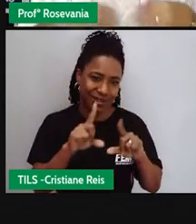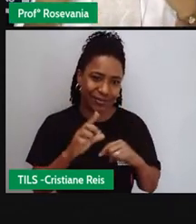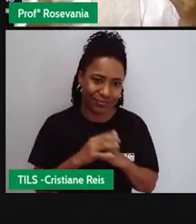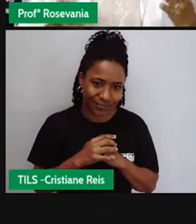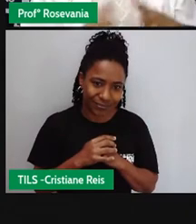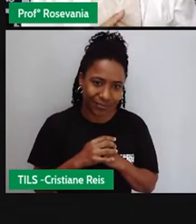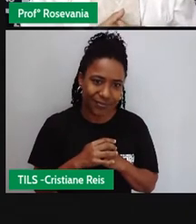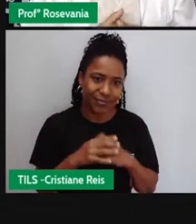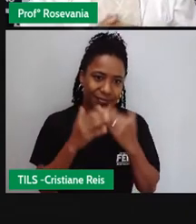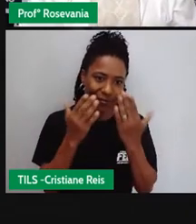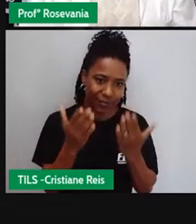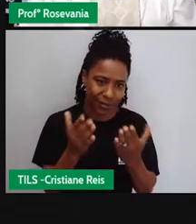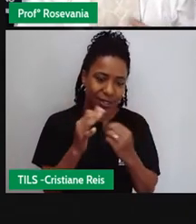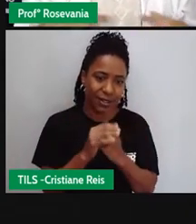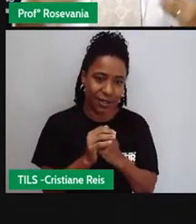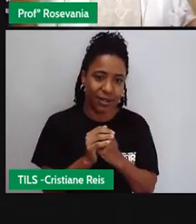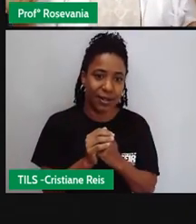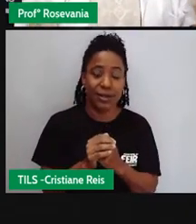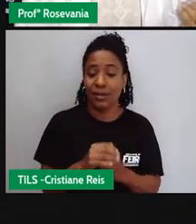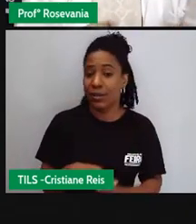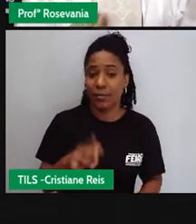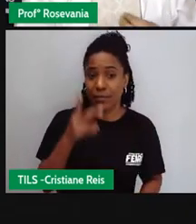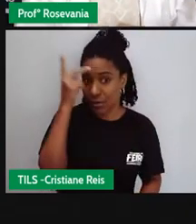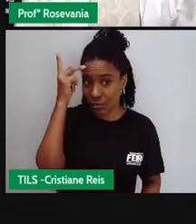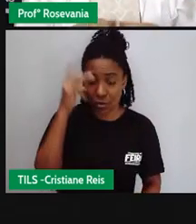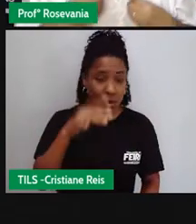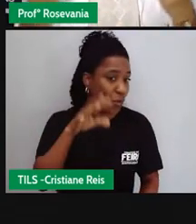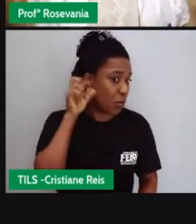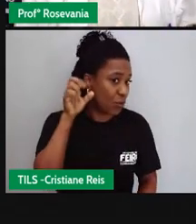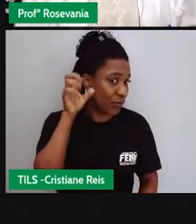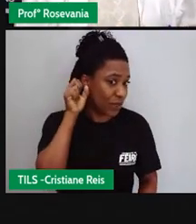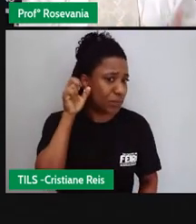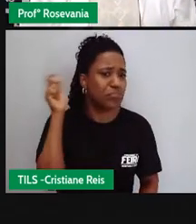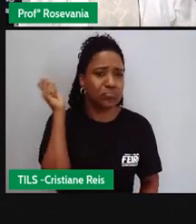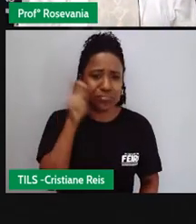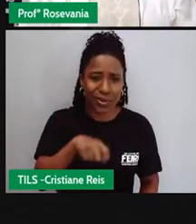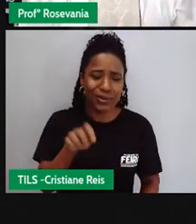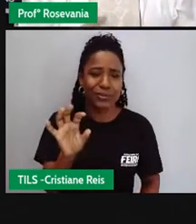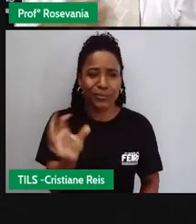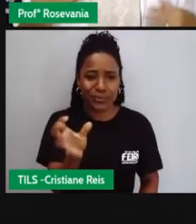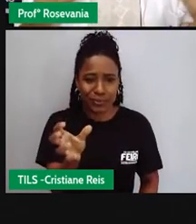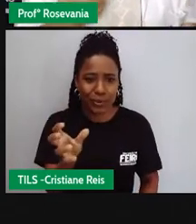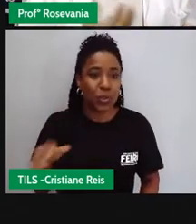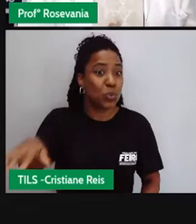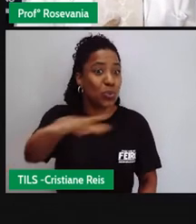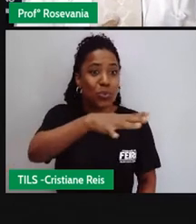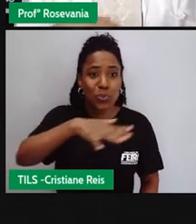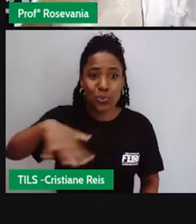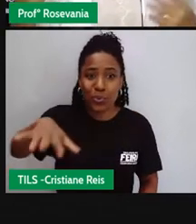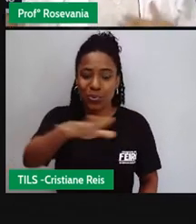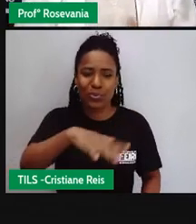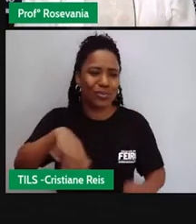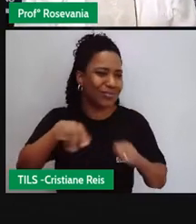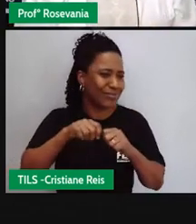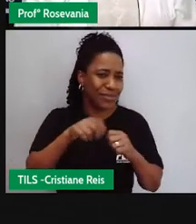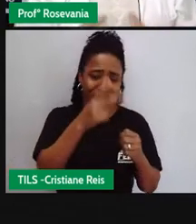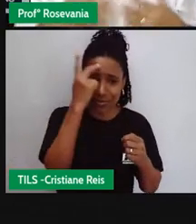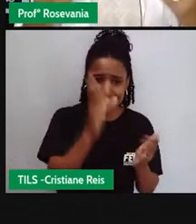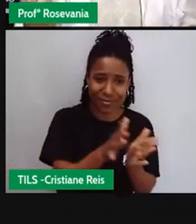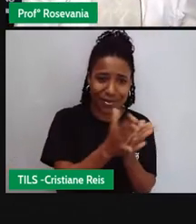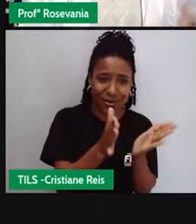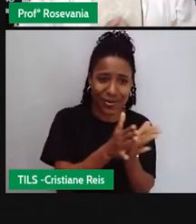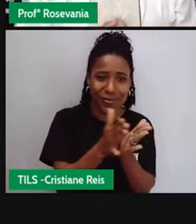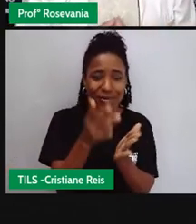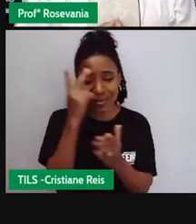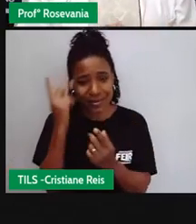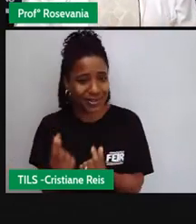habilidade a capacidade de poder ouvir e aí consequentemente era bem mais democrático e tanto quem tinha dinheiro quanto não tinha dinheiro